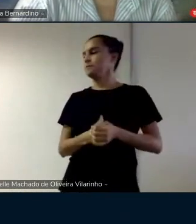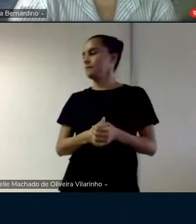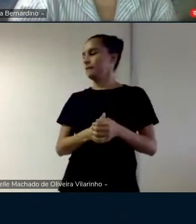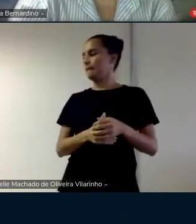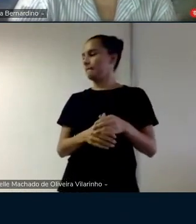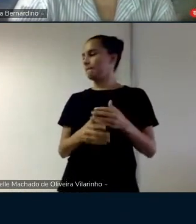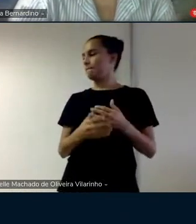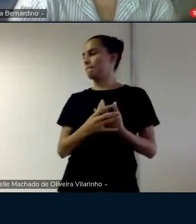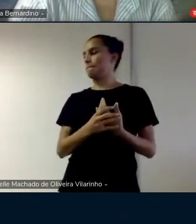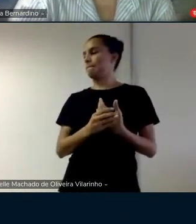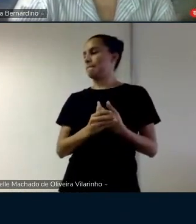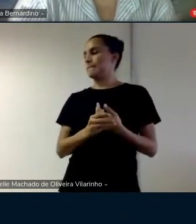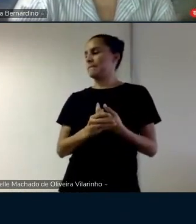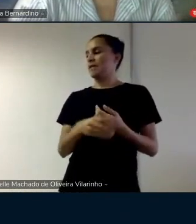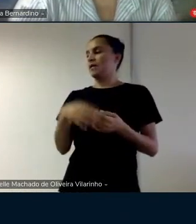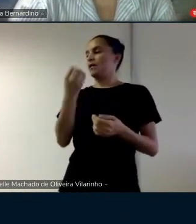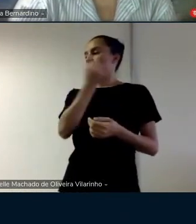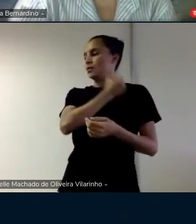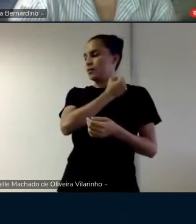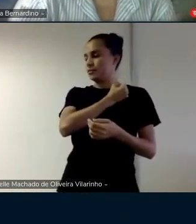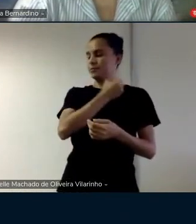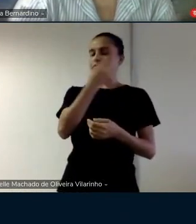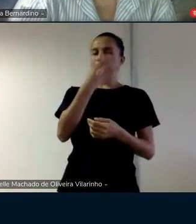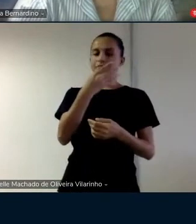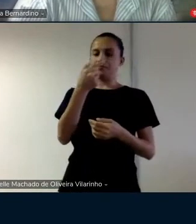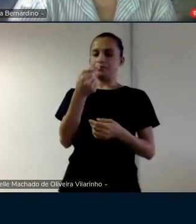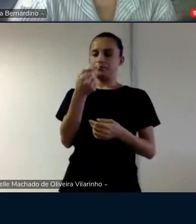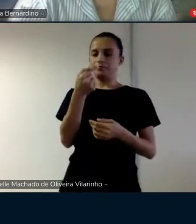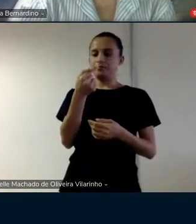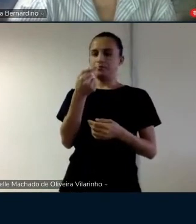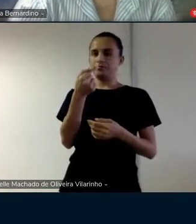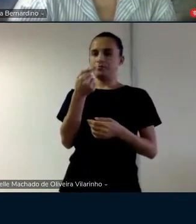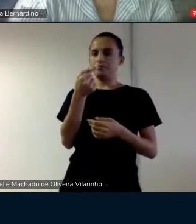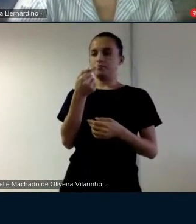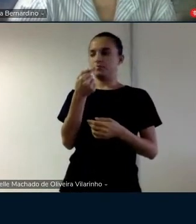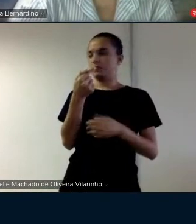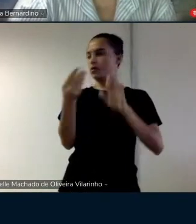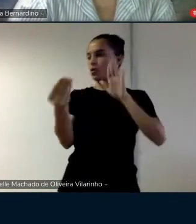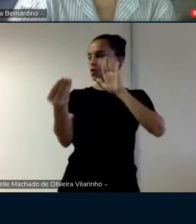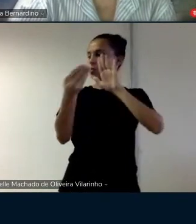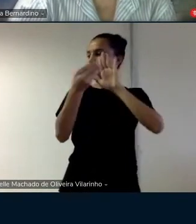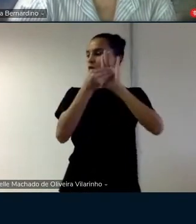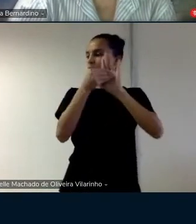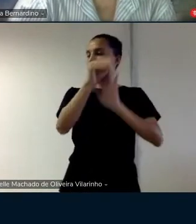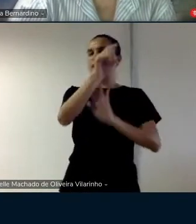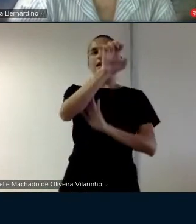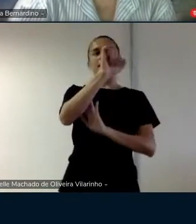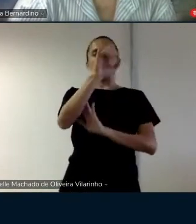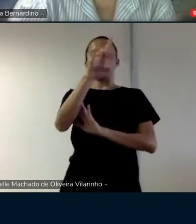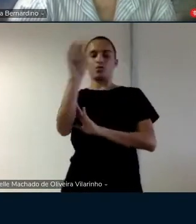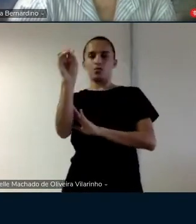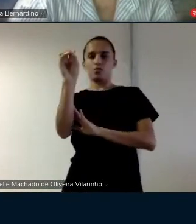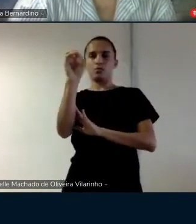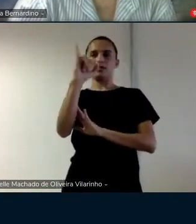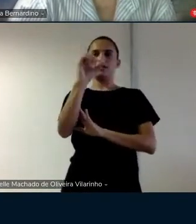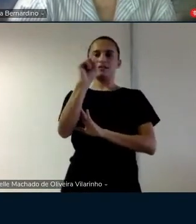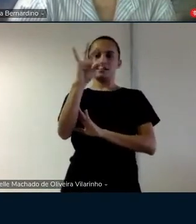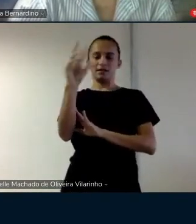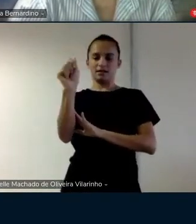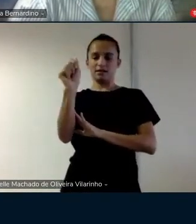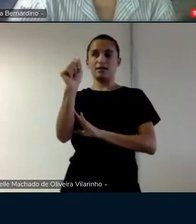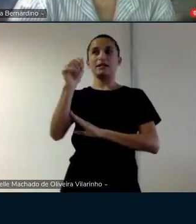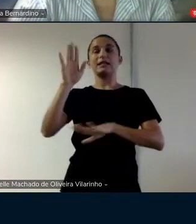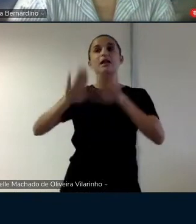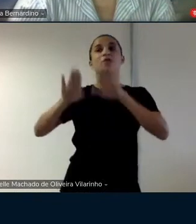no slide 47 você diz colocar eiro ou ista eu sugiro